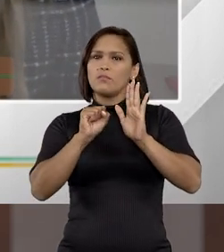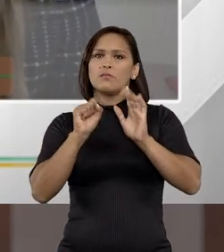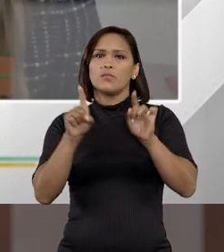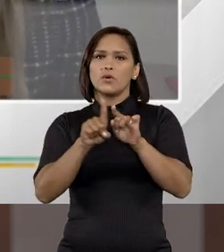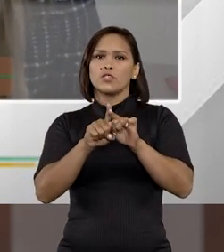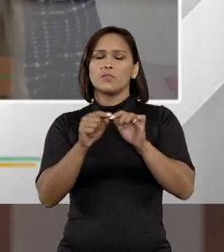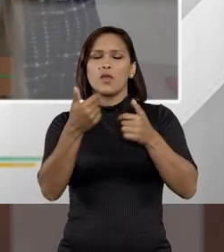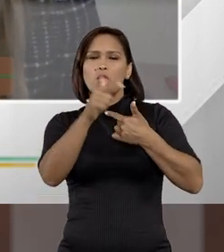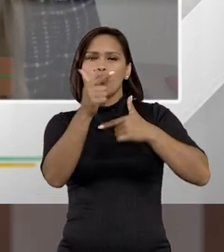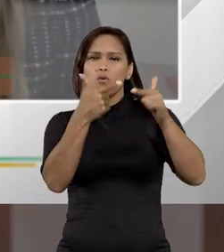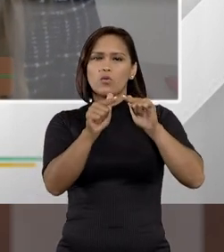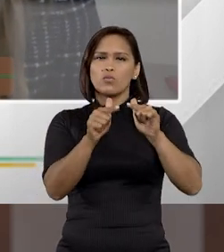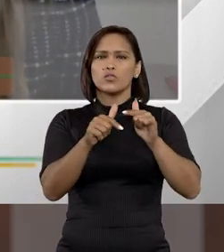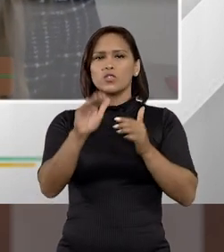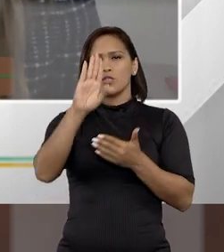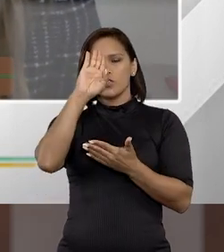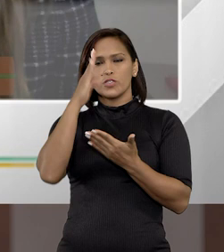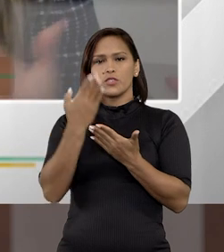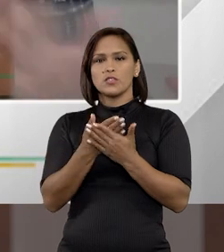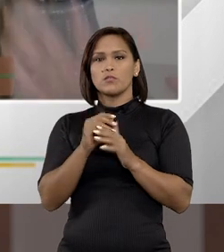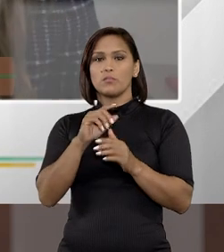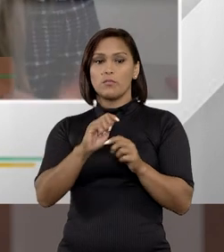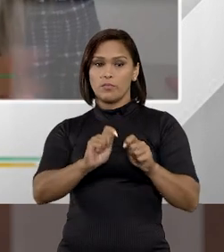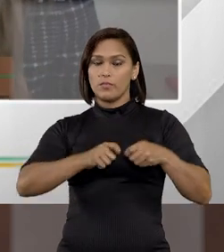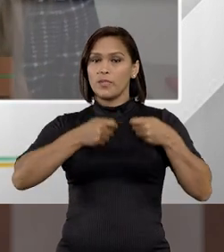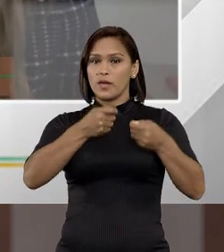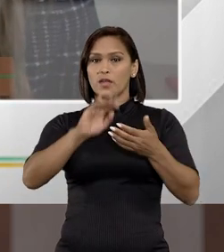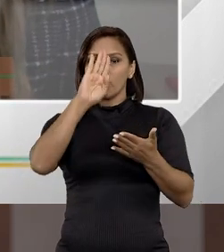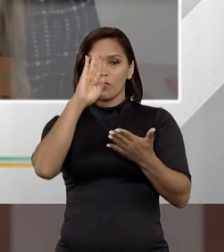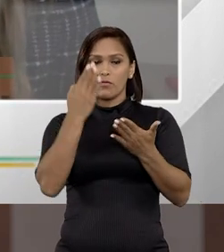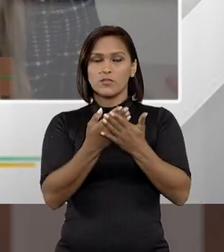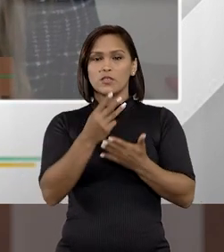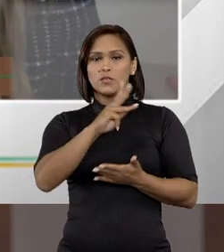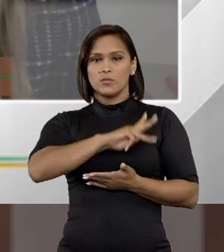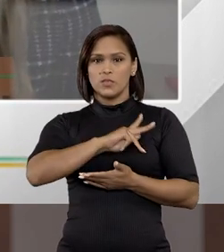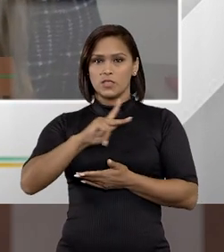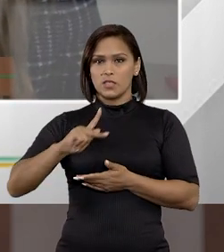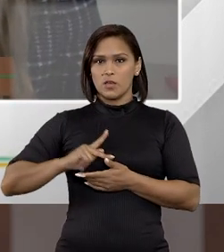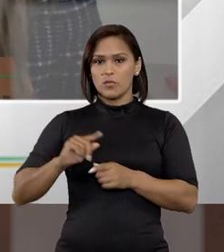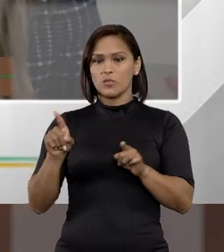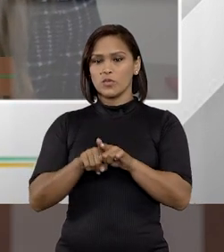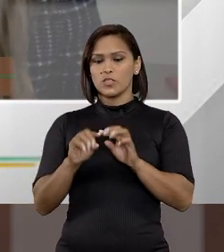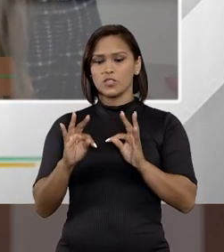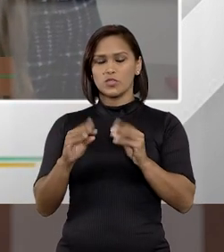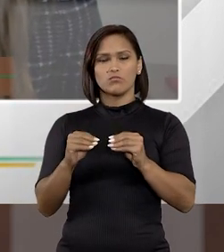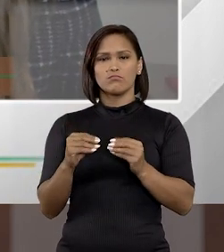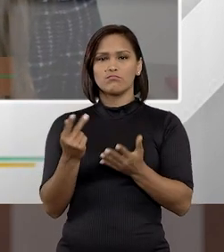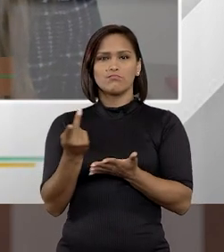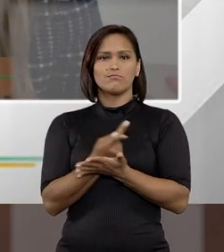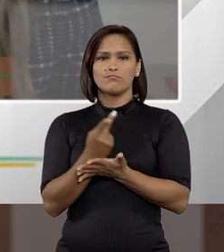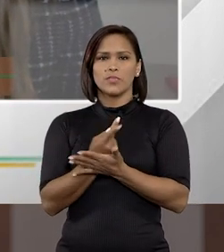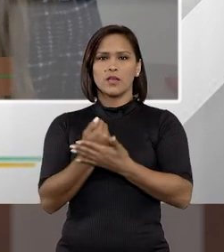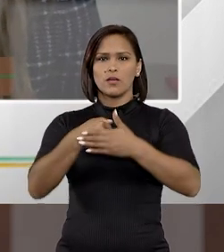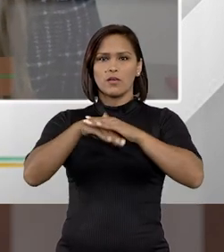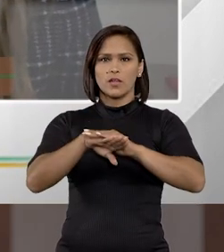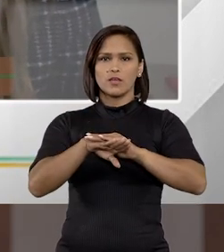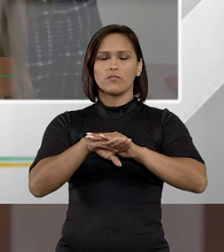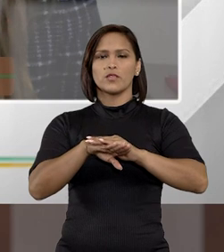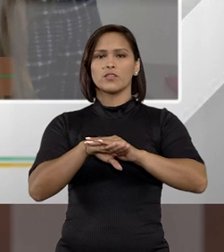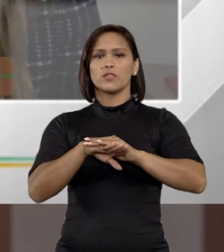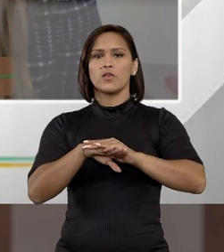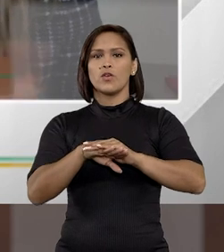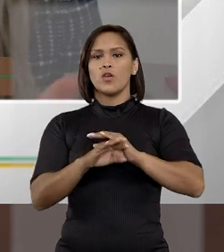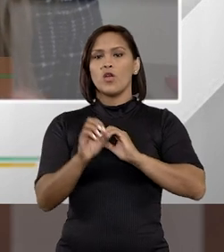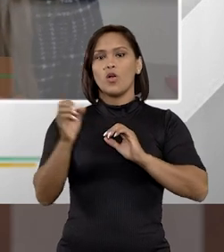ela também pode trazer alguns elementos de convicção para convencer o Ministério Público de que isso não deve ser arquivado, que